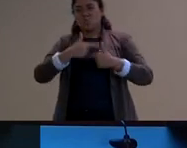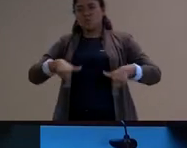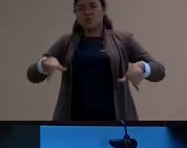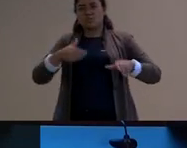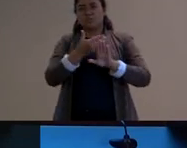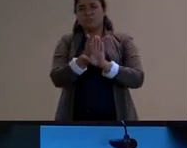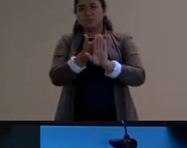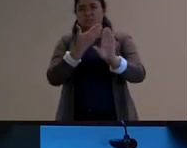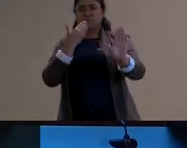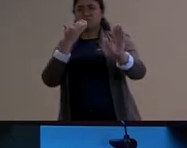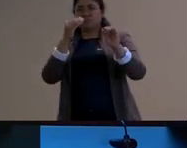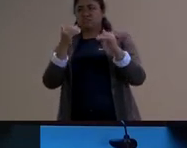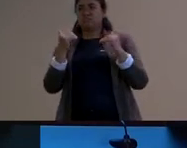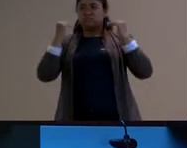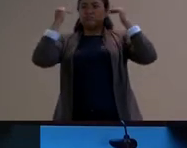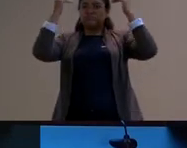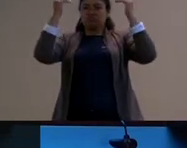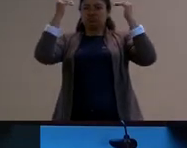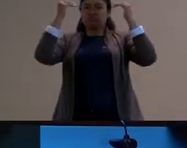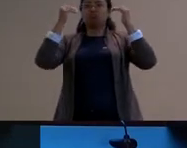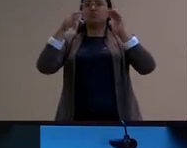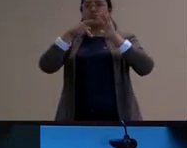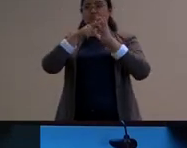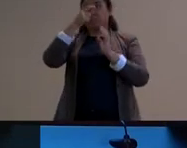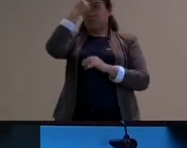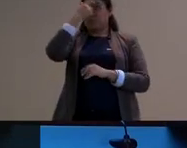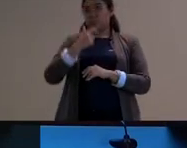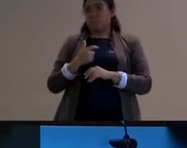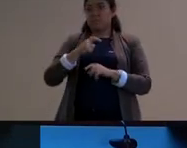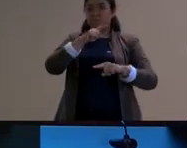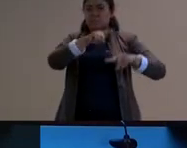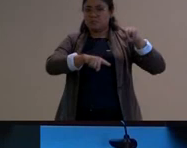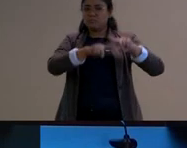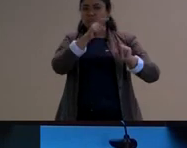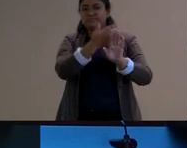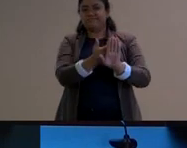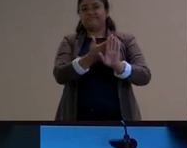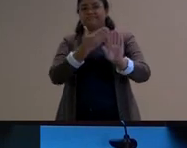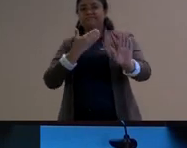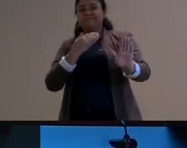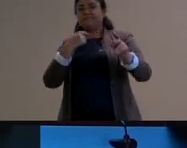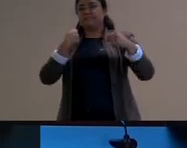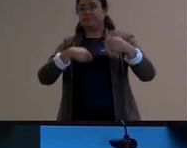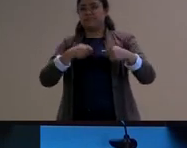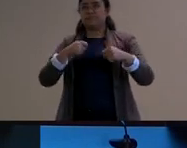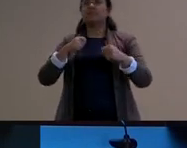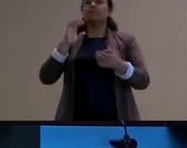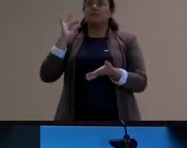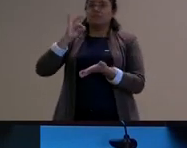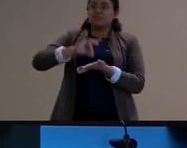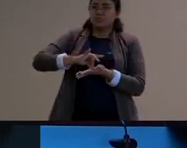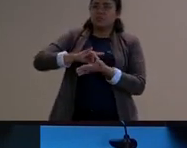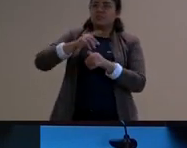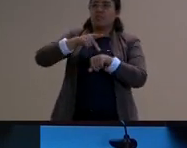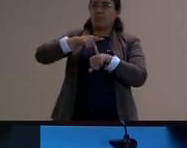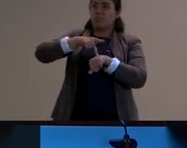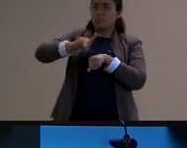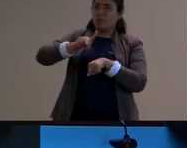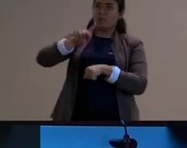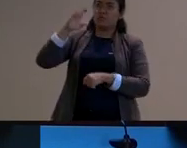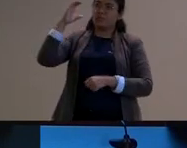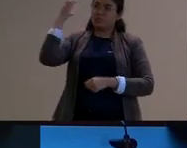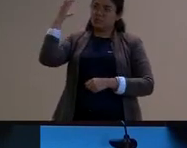soberania e supremacia do sujeito sobre o objeto exige isso para que de fato a